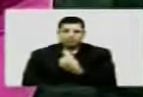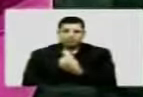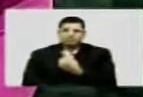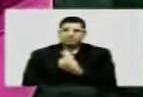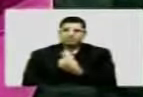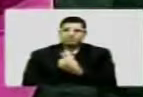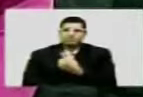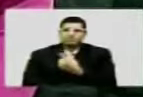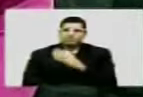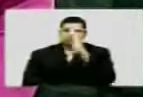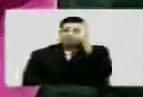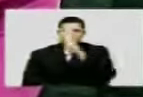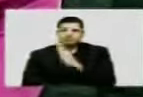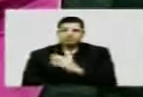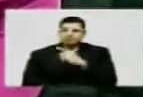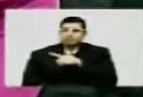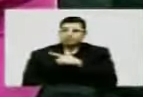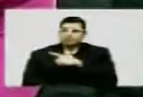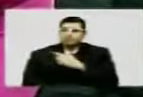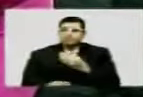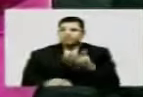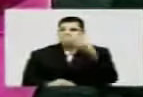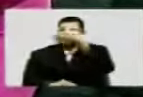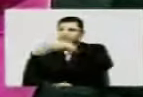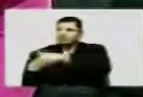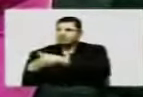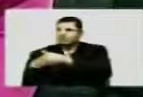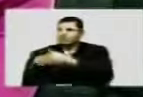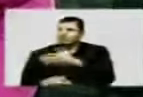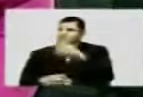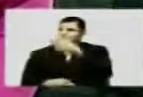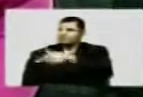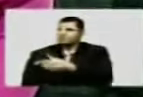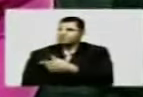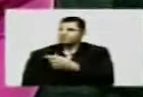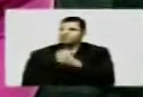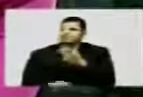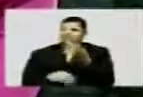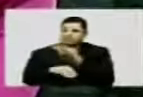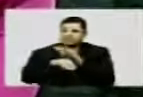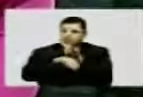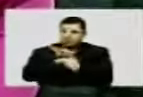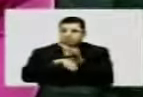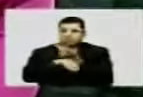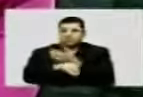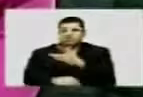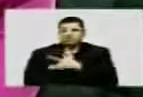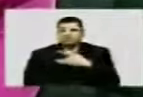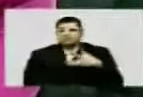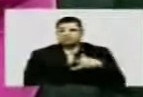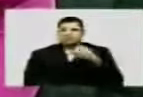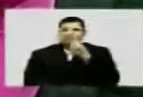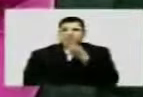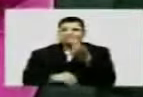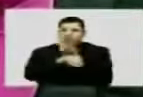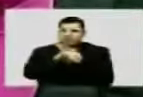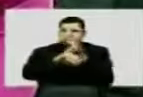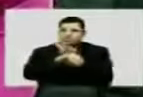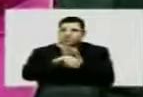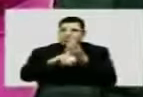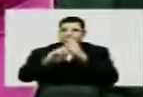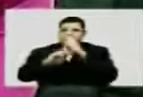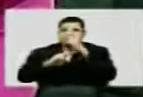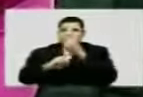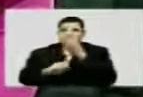cidadãos brasileiros terem que atravessar a fronteira em busca de saúde, em busca de